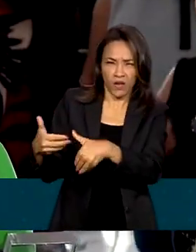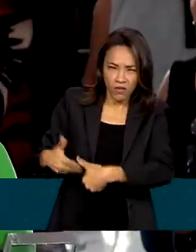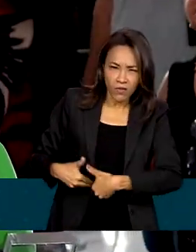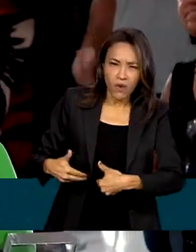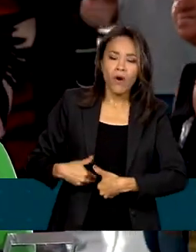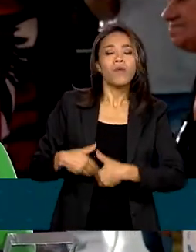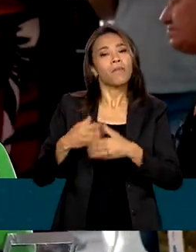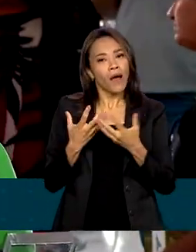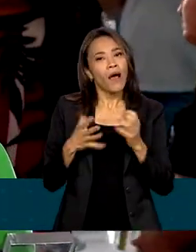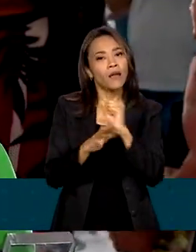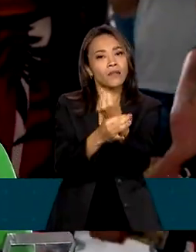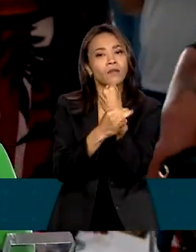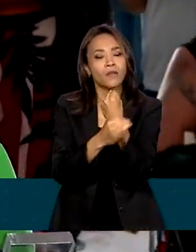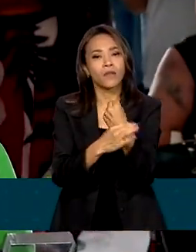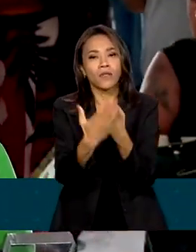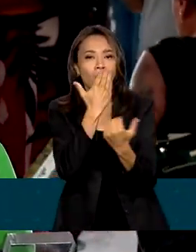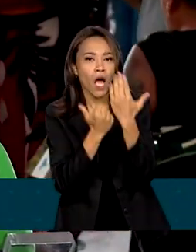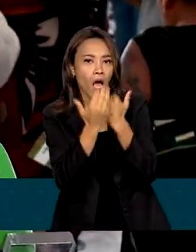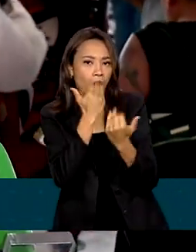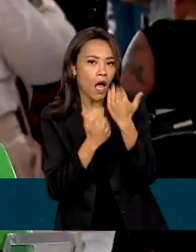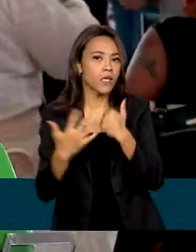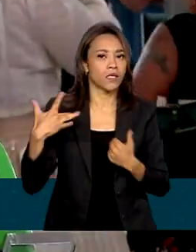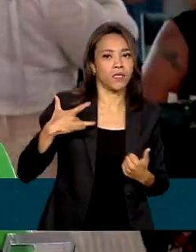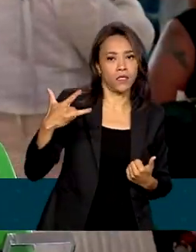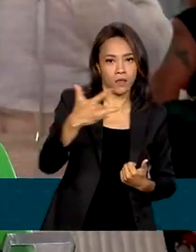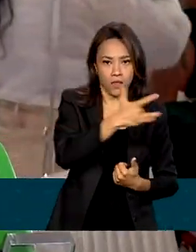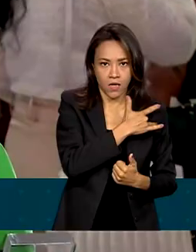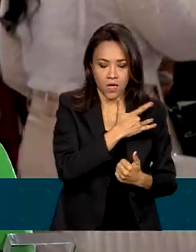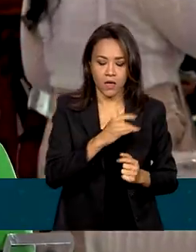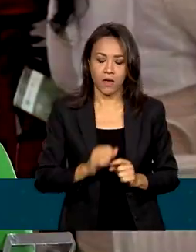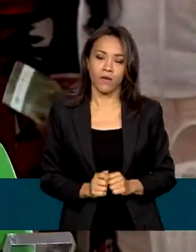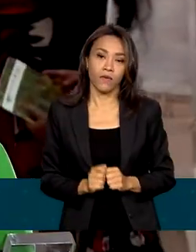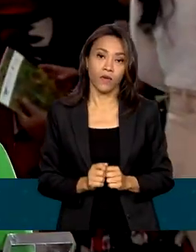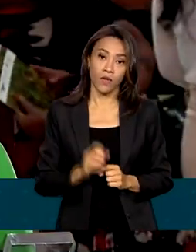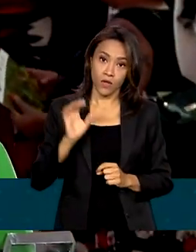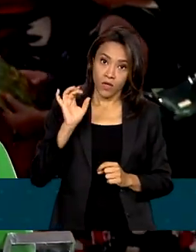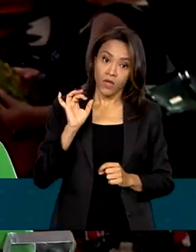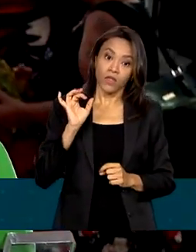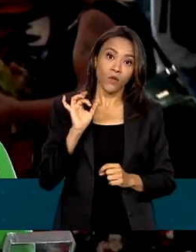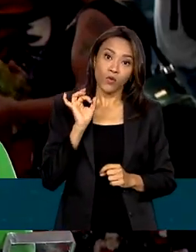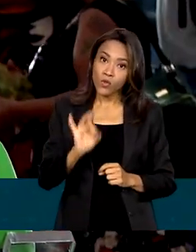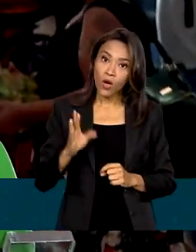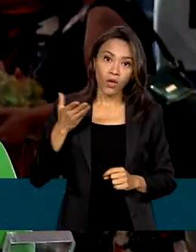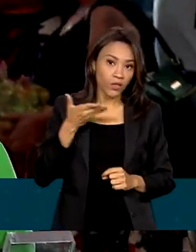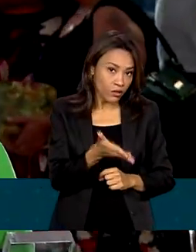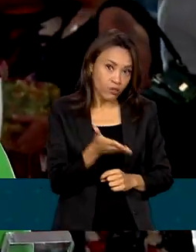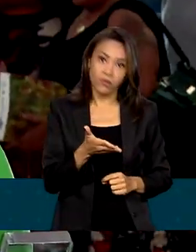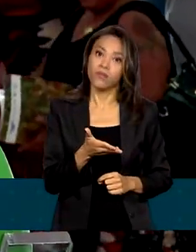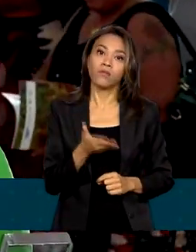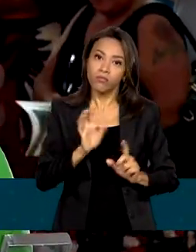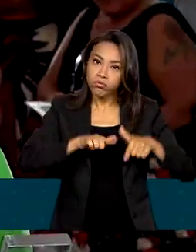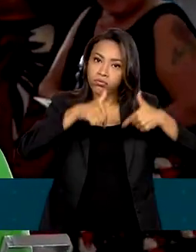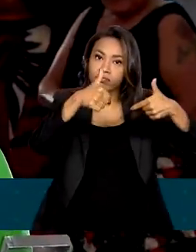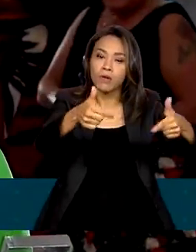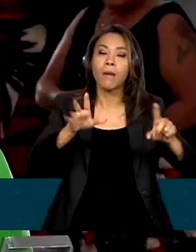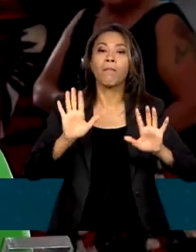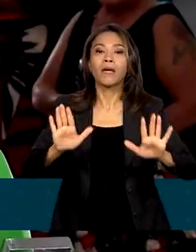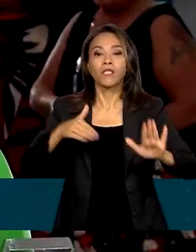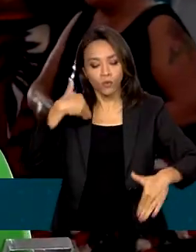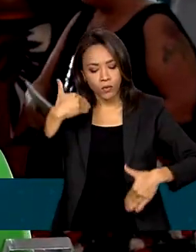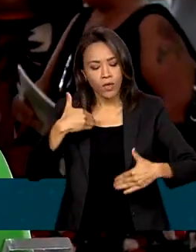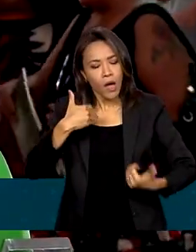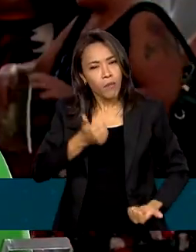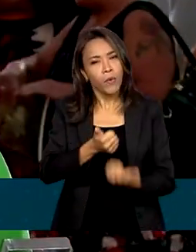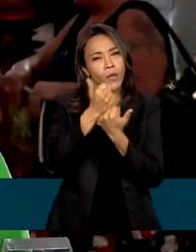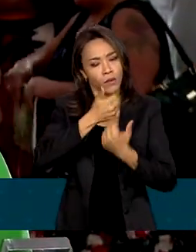a alimentação adequada e saudável, atuando não só nessa agenda específica, mas fazendo com que o processo de desenvolvimento do país